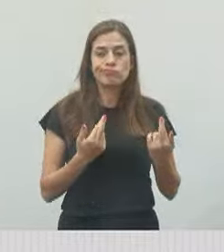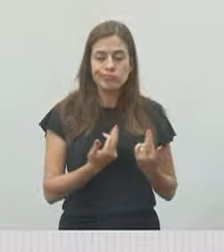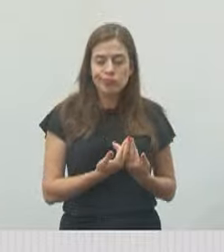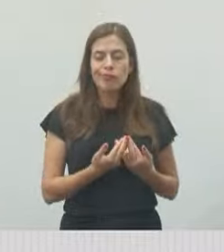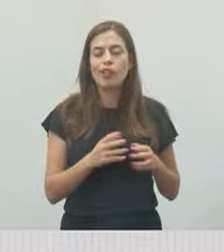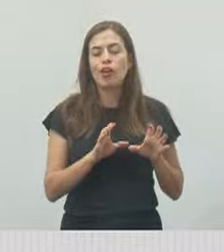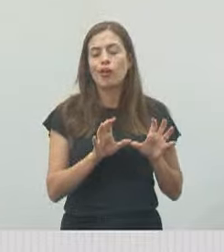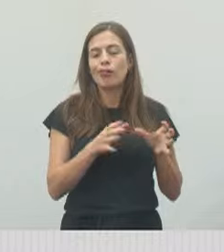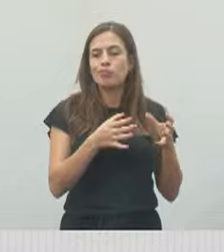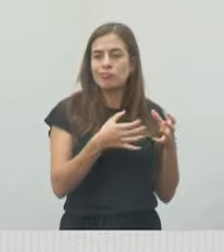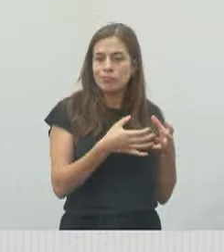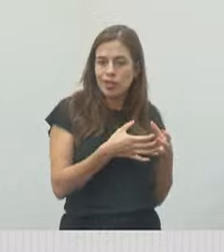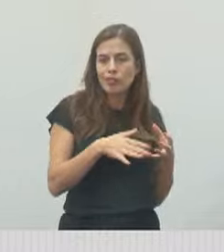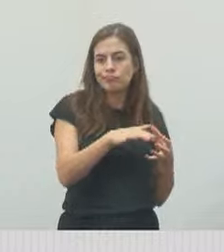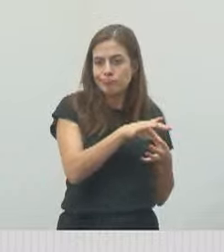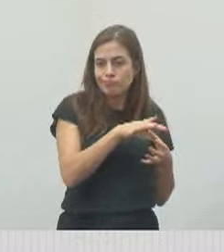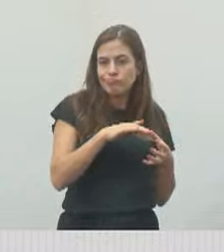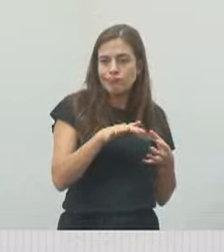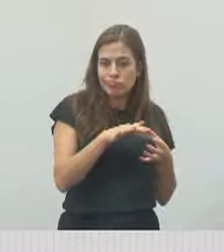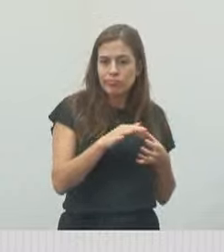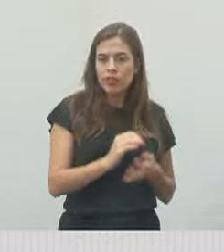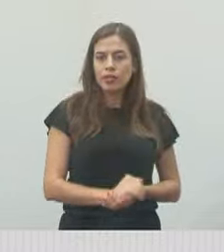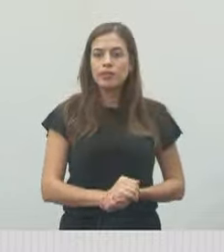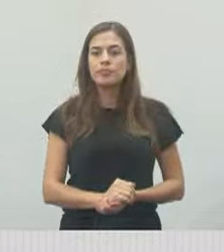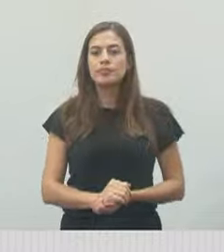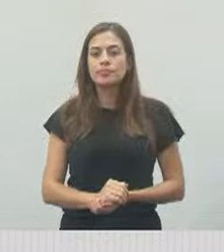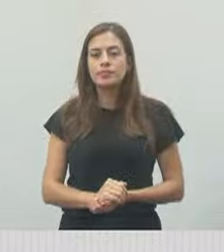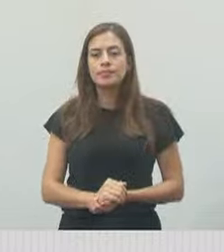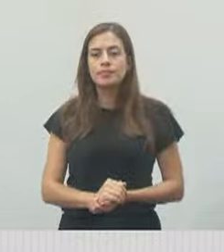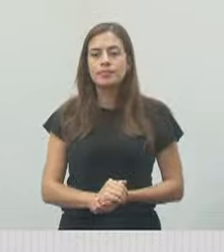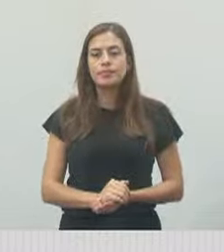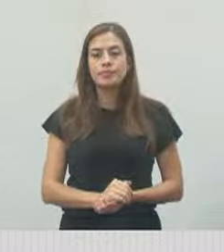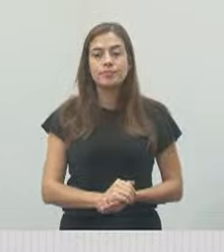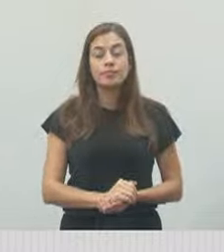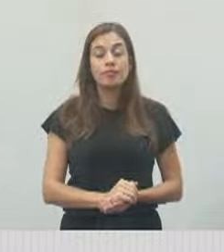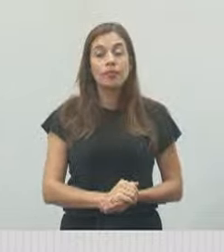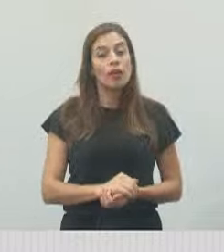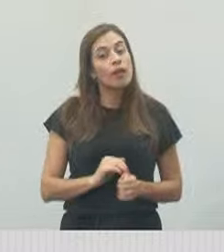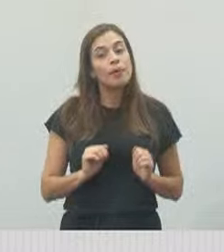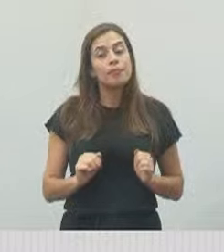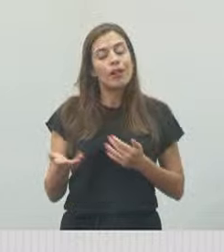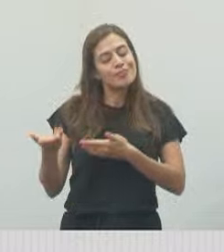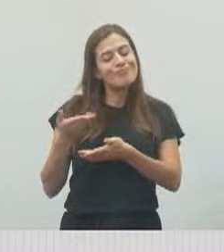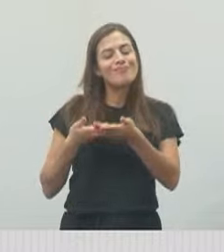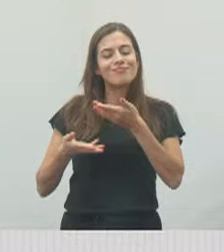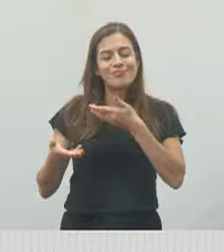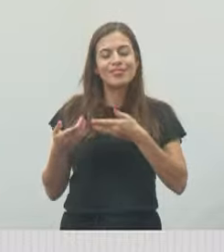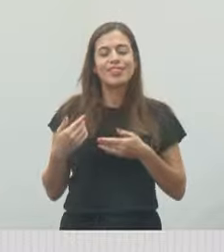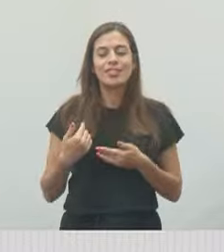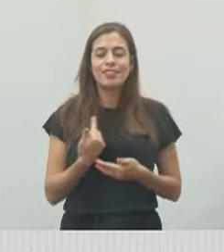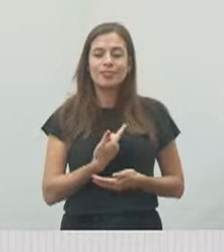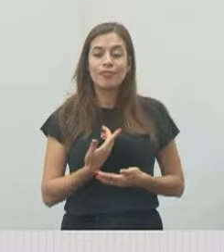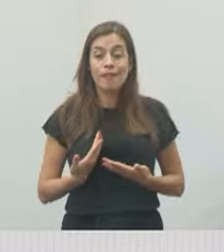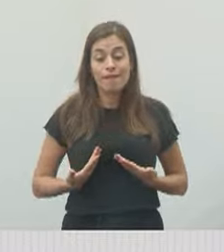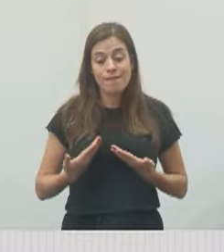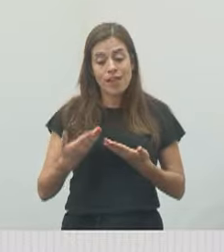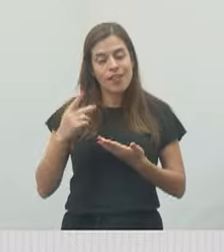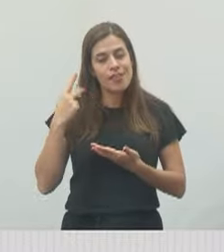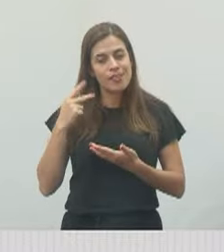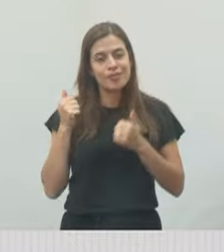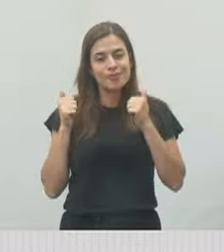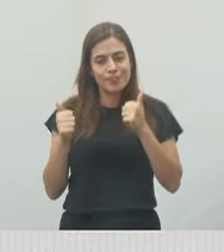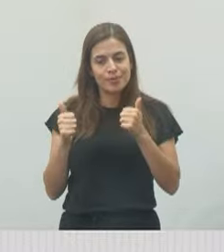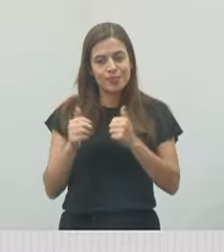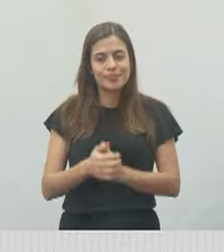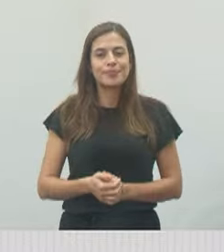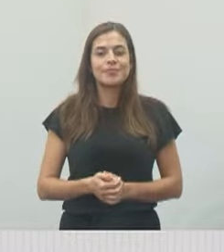comunidade lá daquele local. E pode contar conosco esse vereador aqui, tá bom?